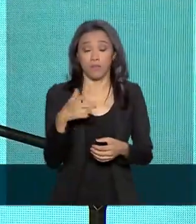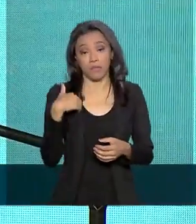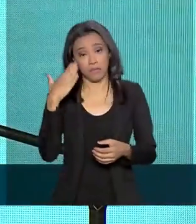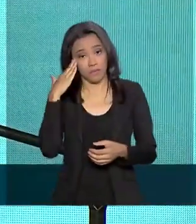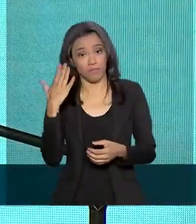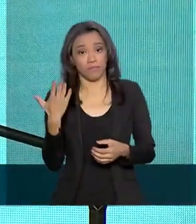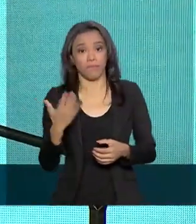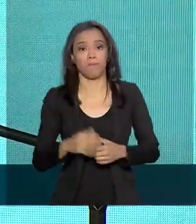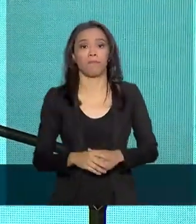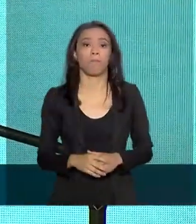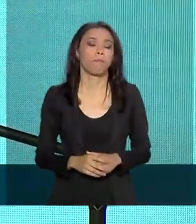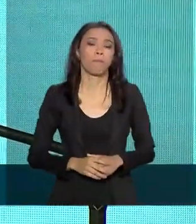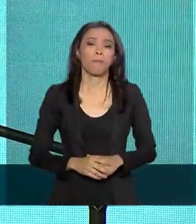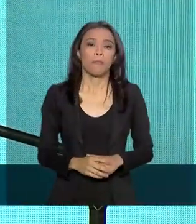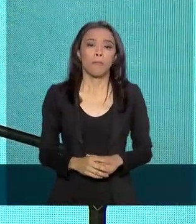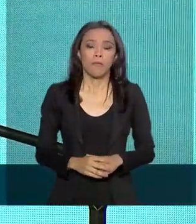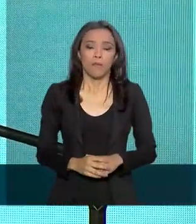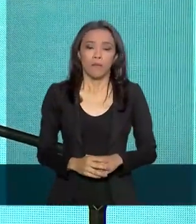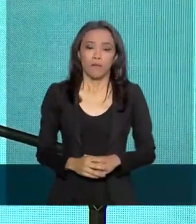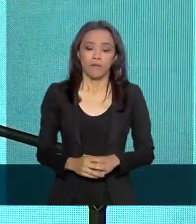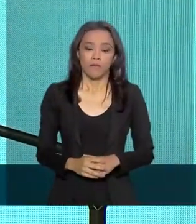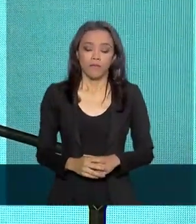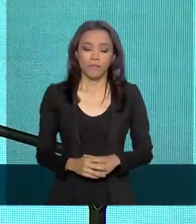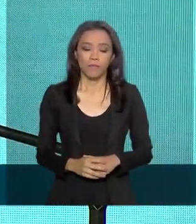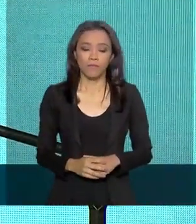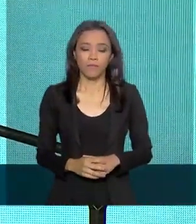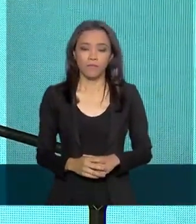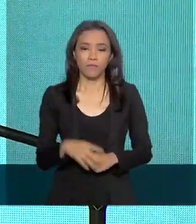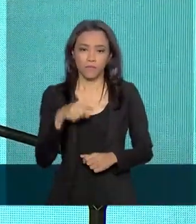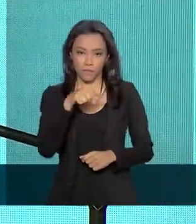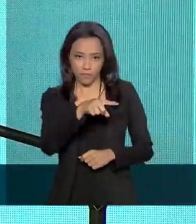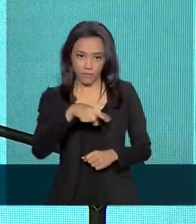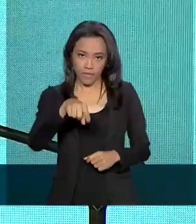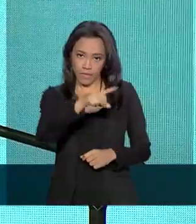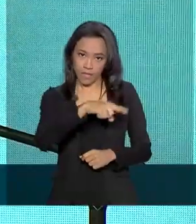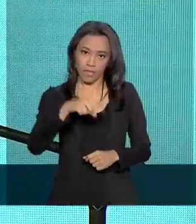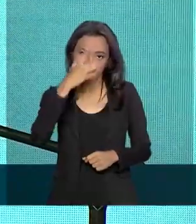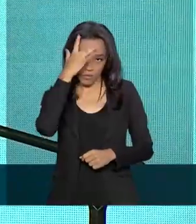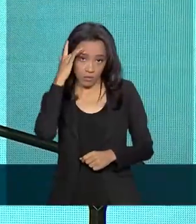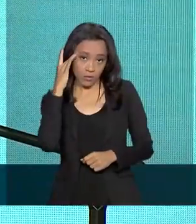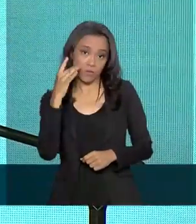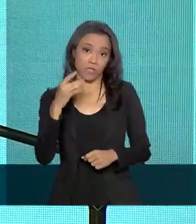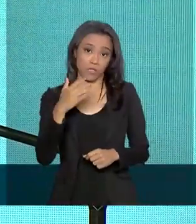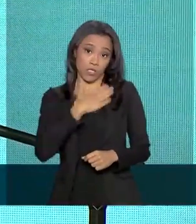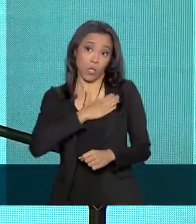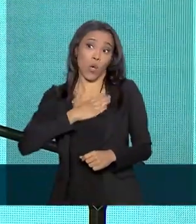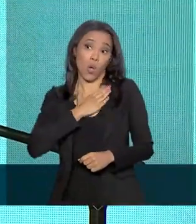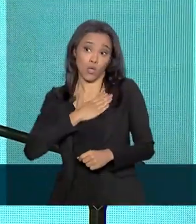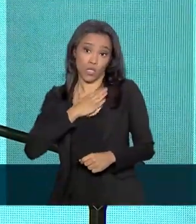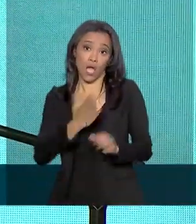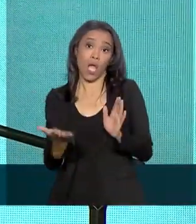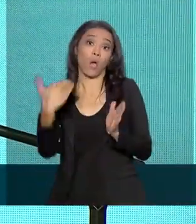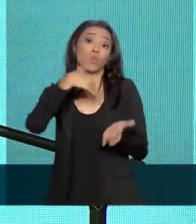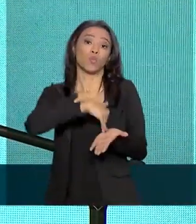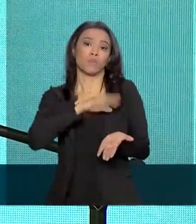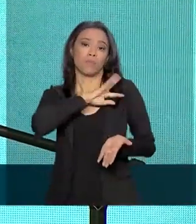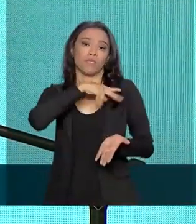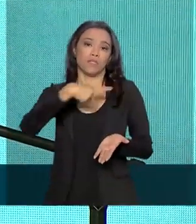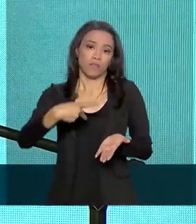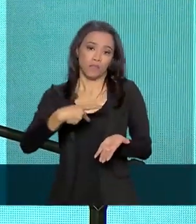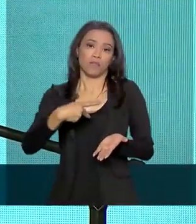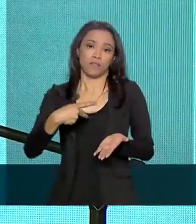oposição àqueles simpatizantes da senhora última presidente que lá